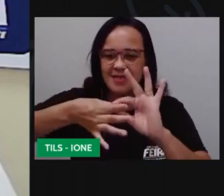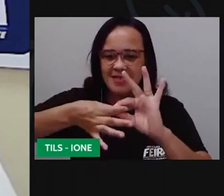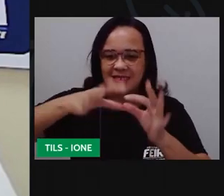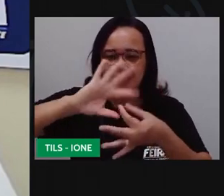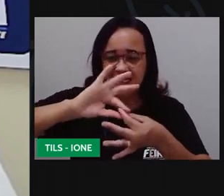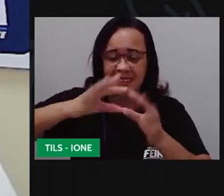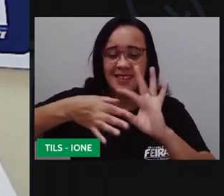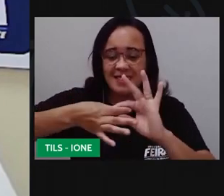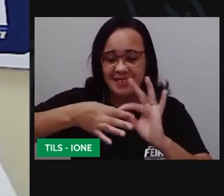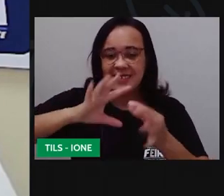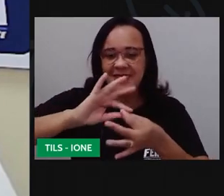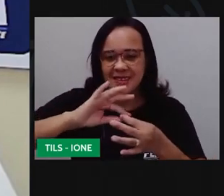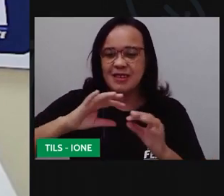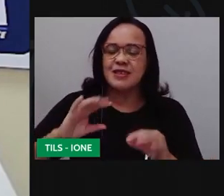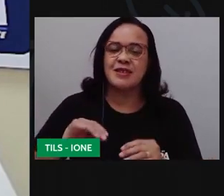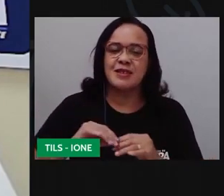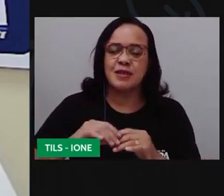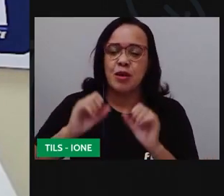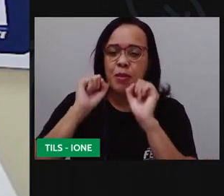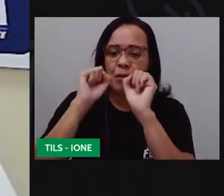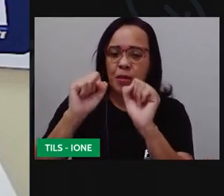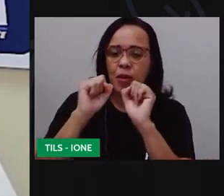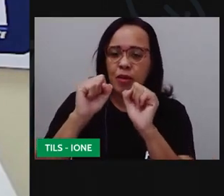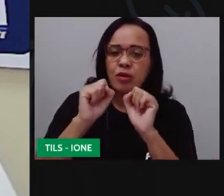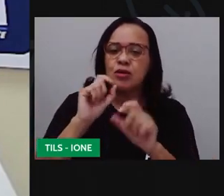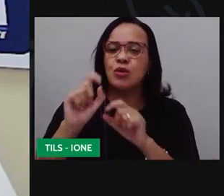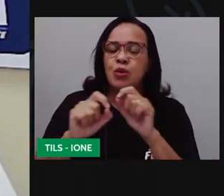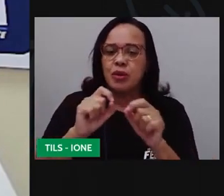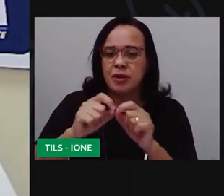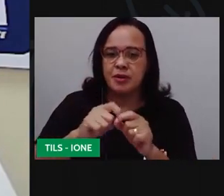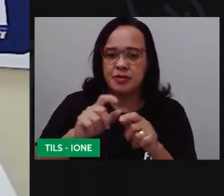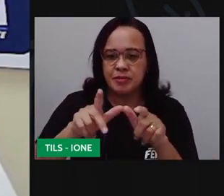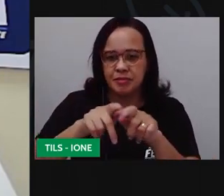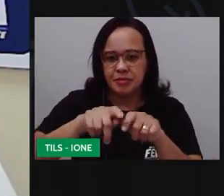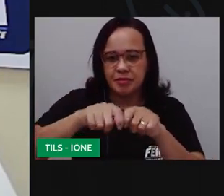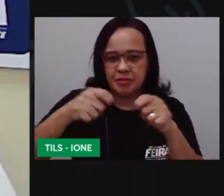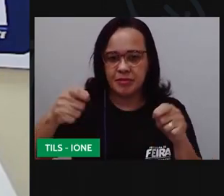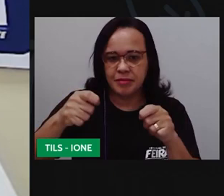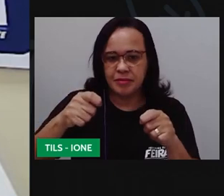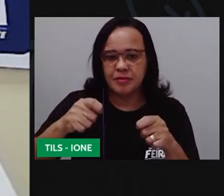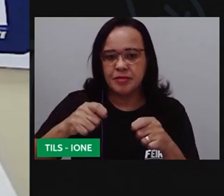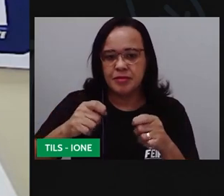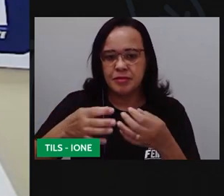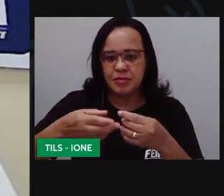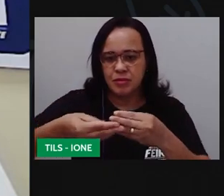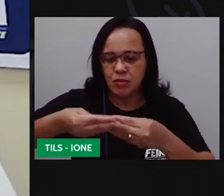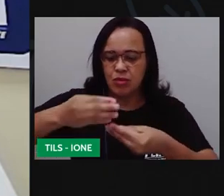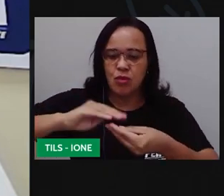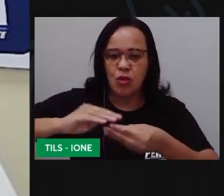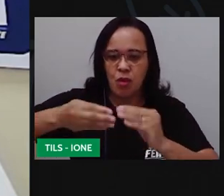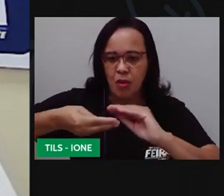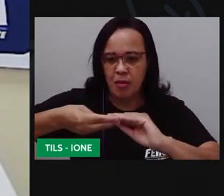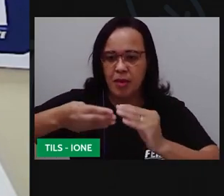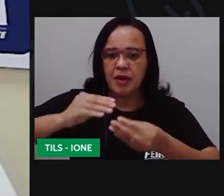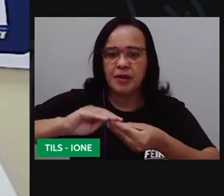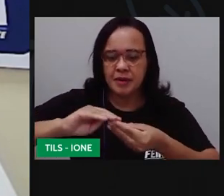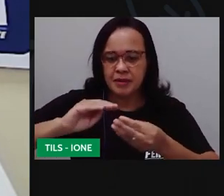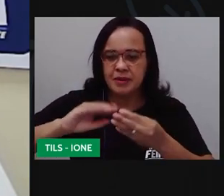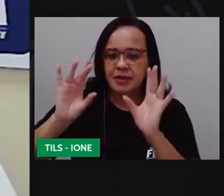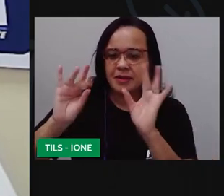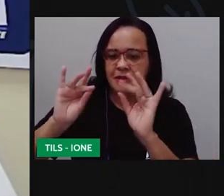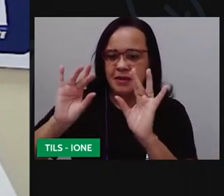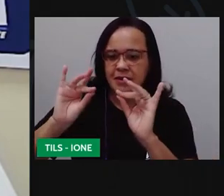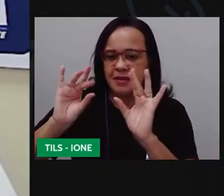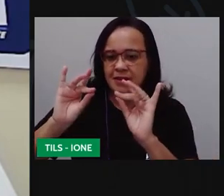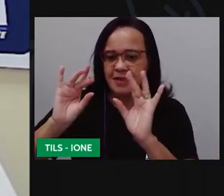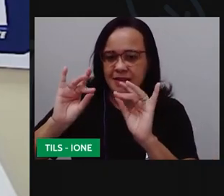eu posso o eu posso pegar o meu durex fazer rolinhos assim ó tá vendo? como a profeira aqui